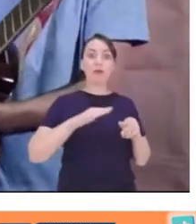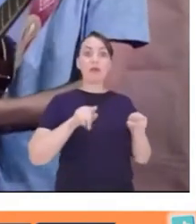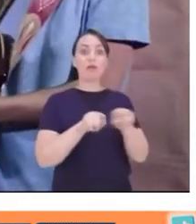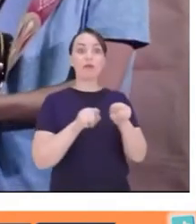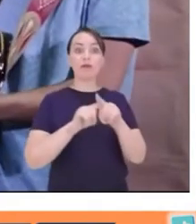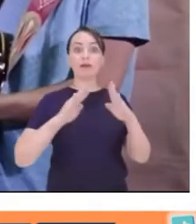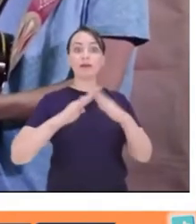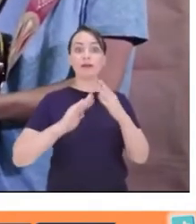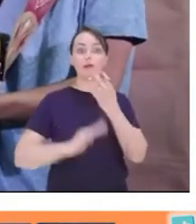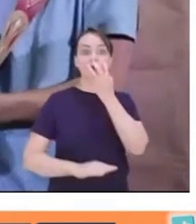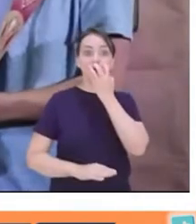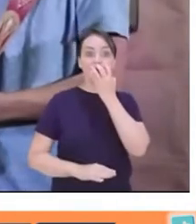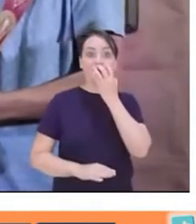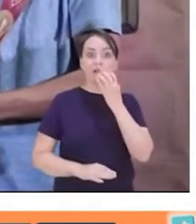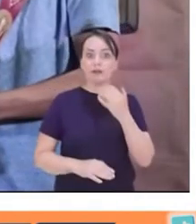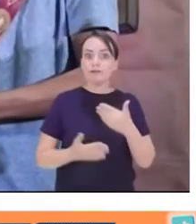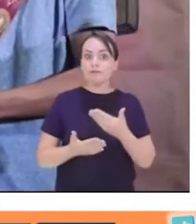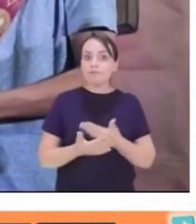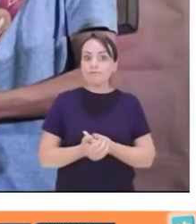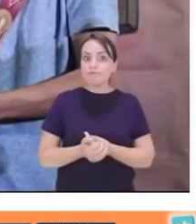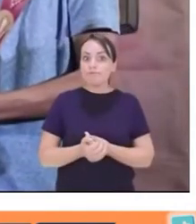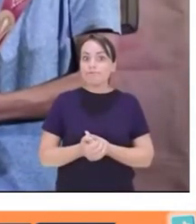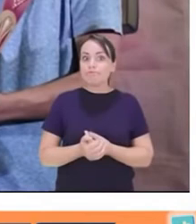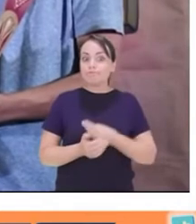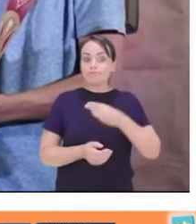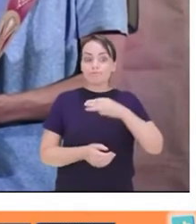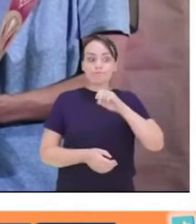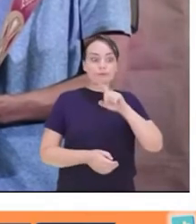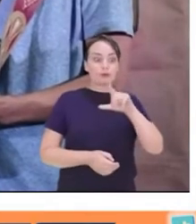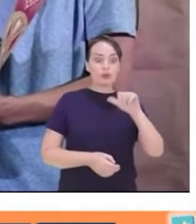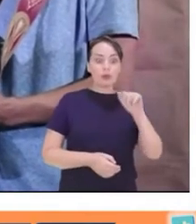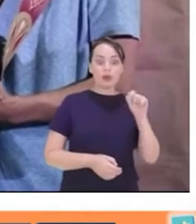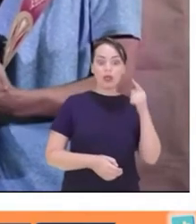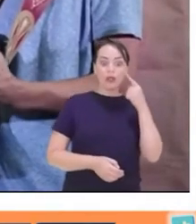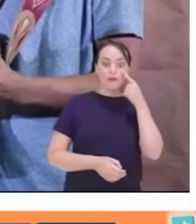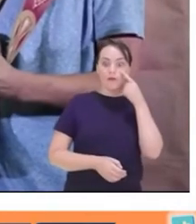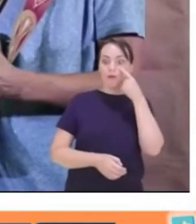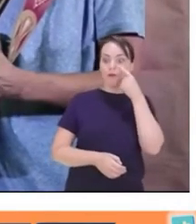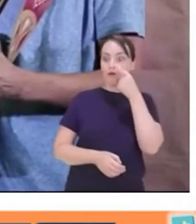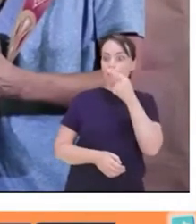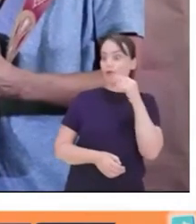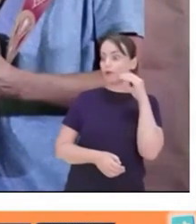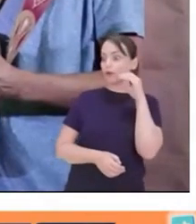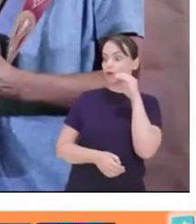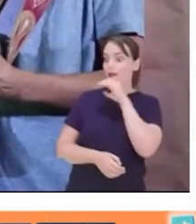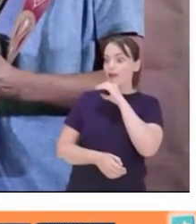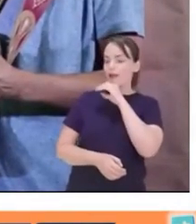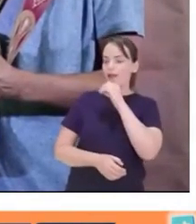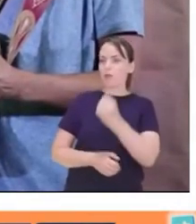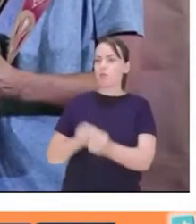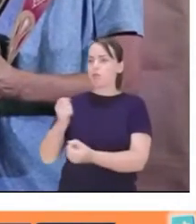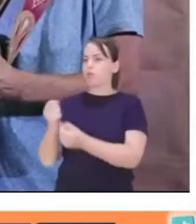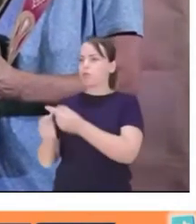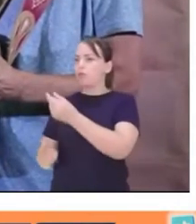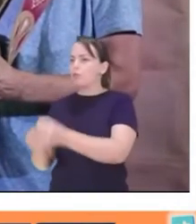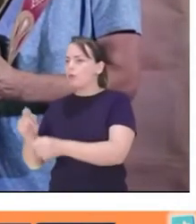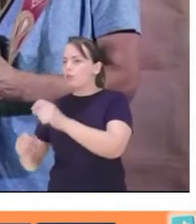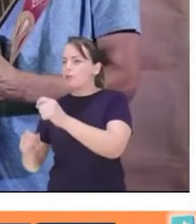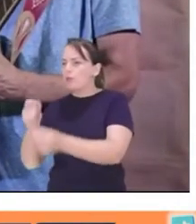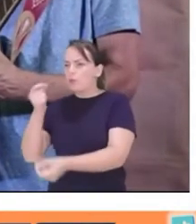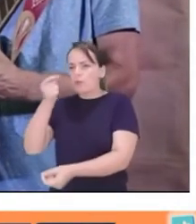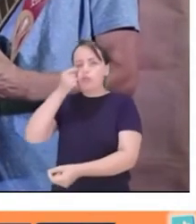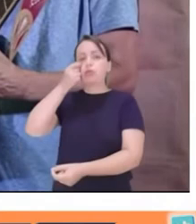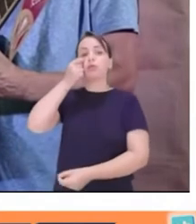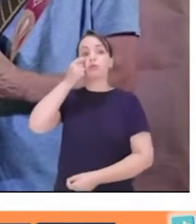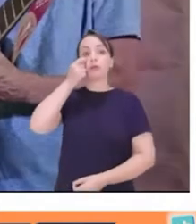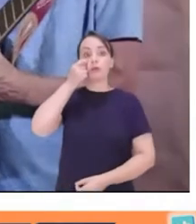casinha do cachorro. E, enquanto isso, Dona Manuela, que passava por ali, rapidinho foi uma pipoca e saltou bem nos